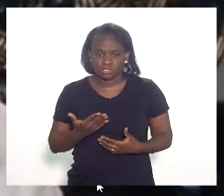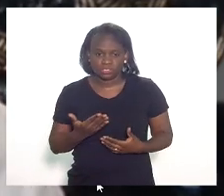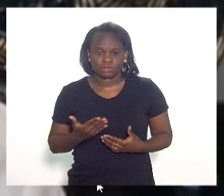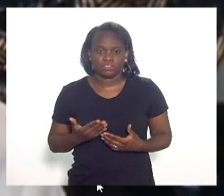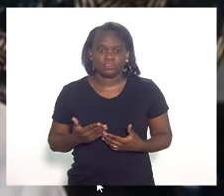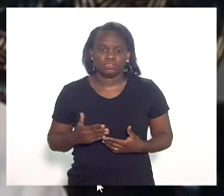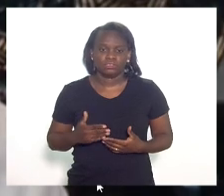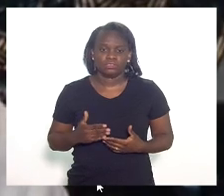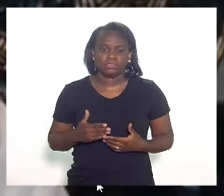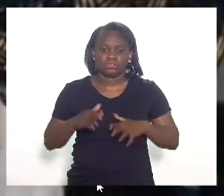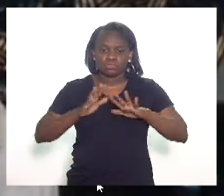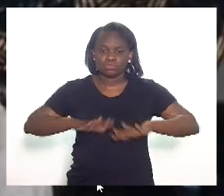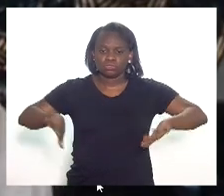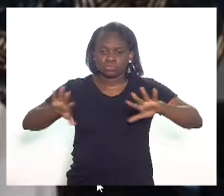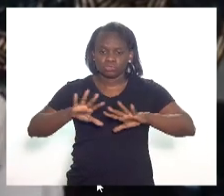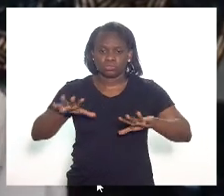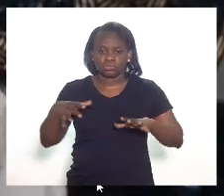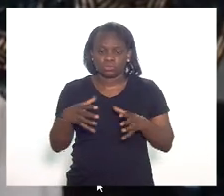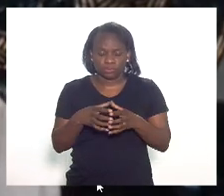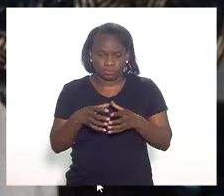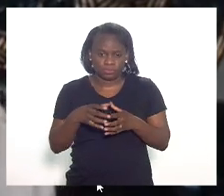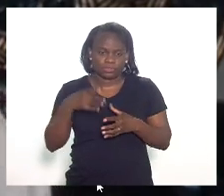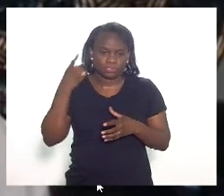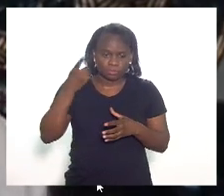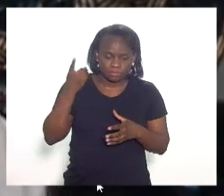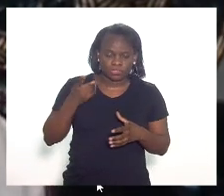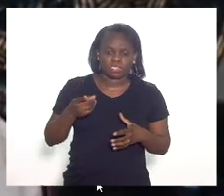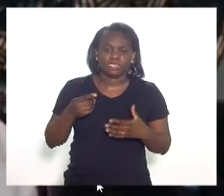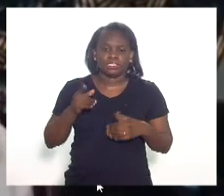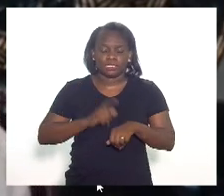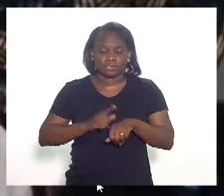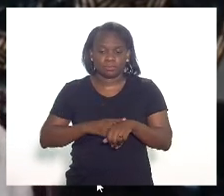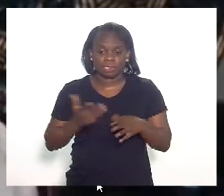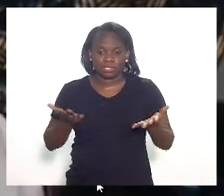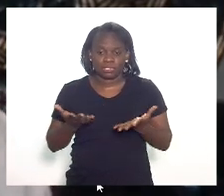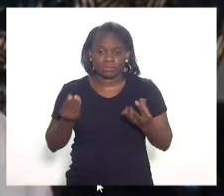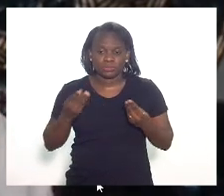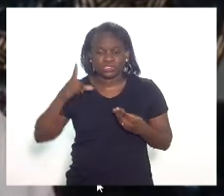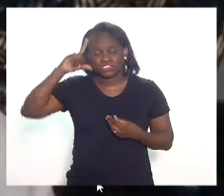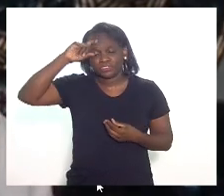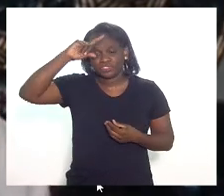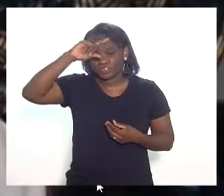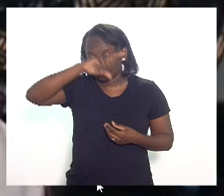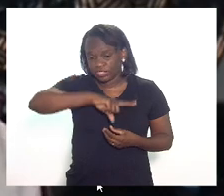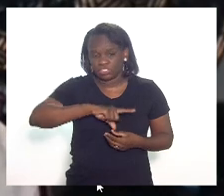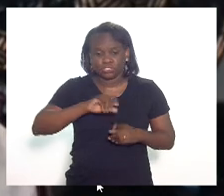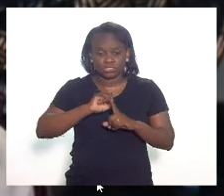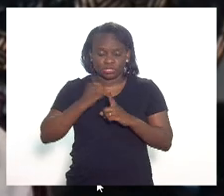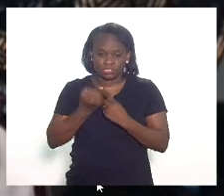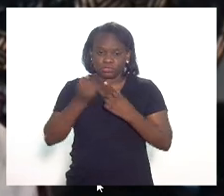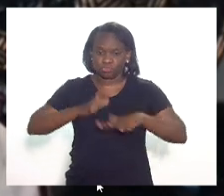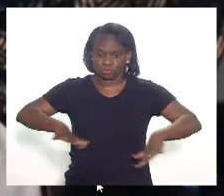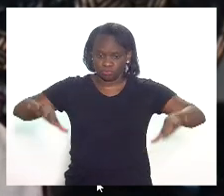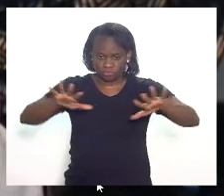a todos os colegas, que a gente está num momento muito difícil da sociedade,